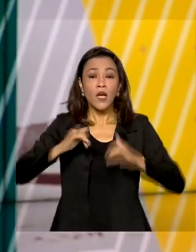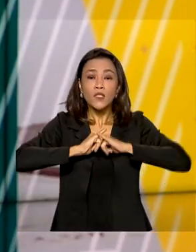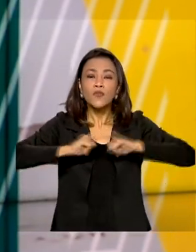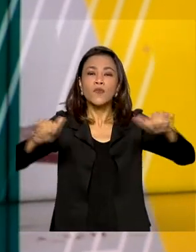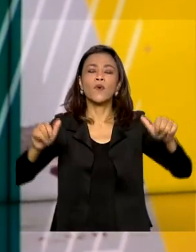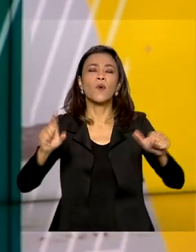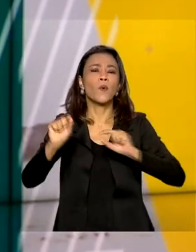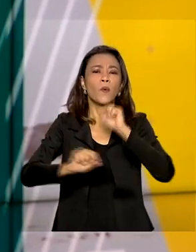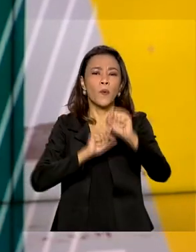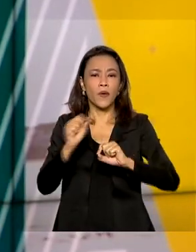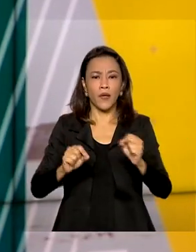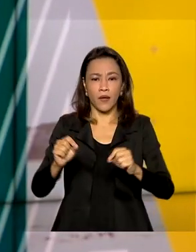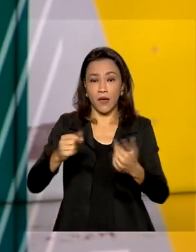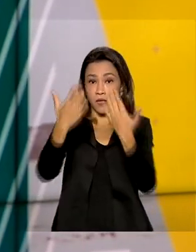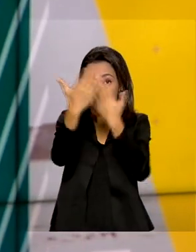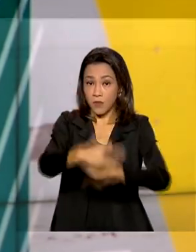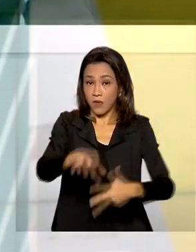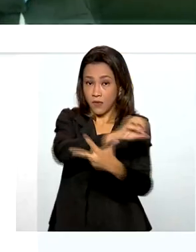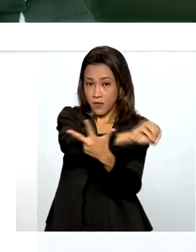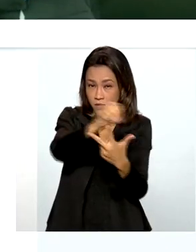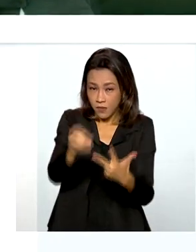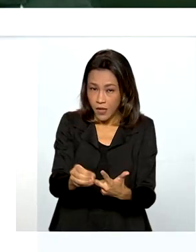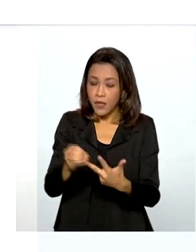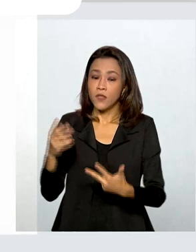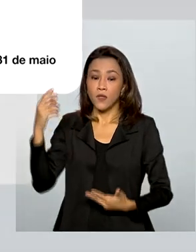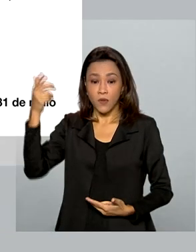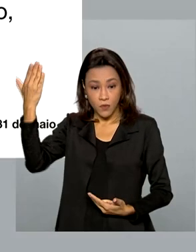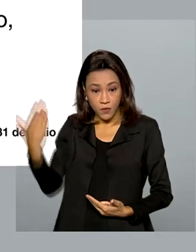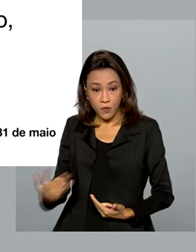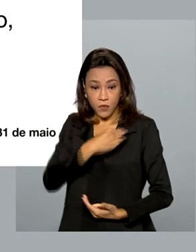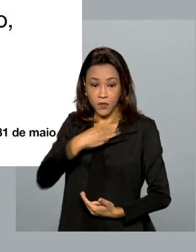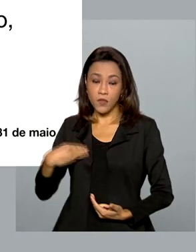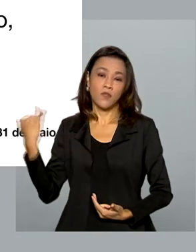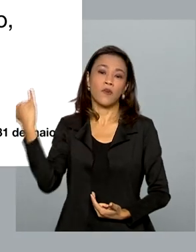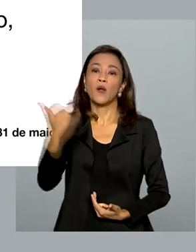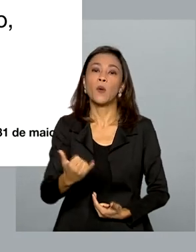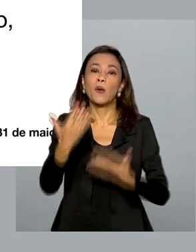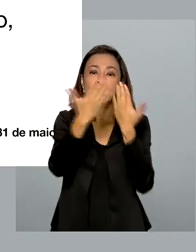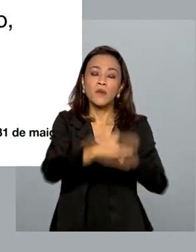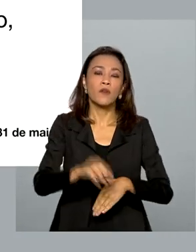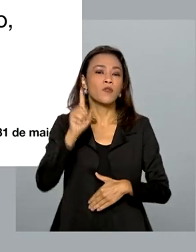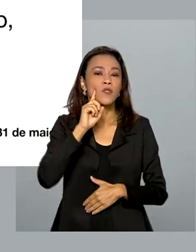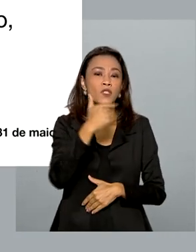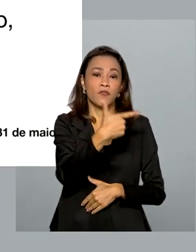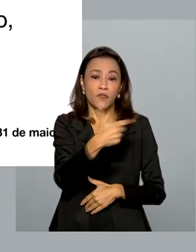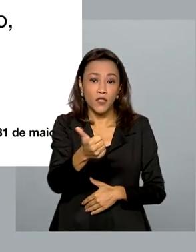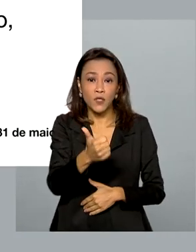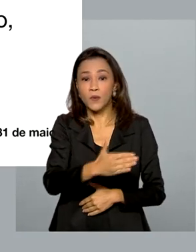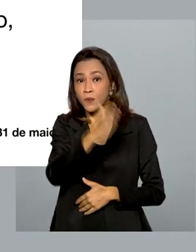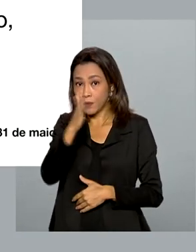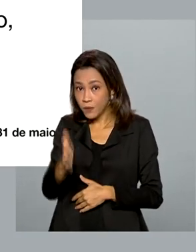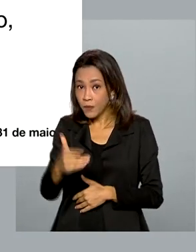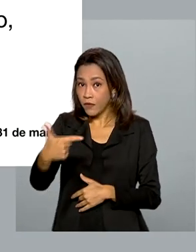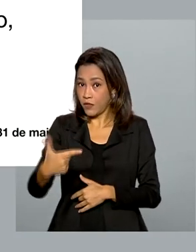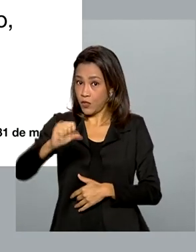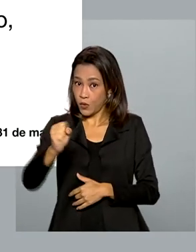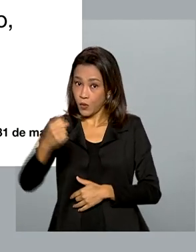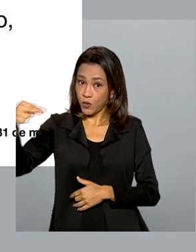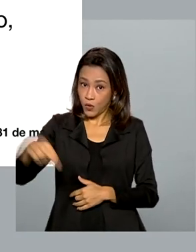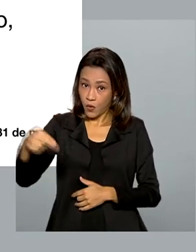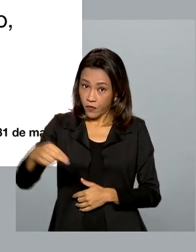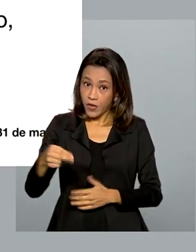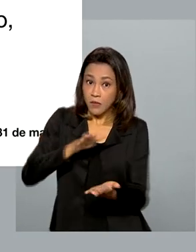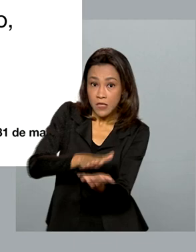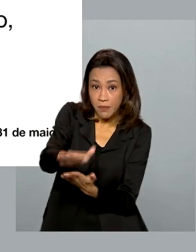Médio deste ano. Pelas redes sociais, ele informou que as provas serão aplicadas nos dias 21 e 28 de novembro para as versões